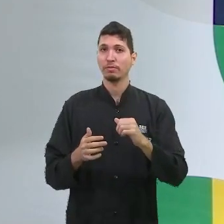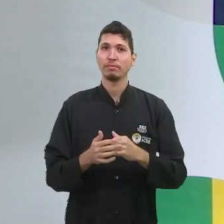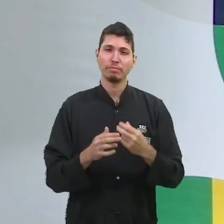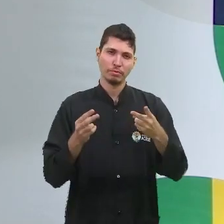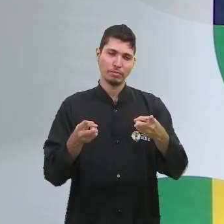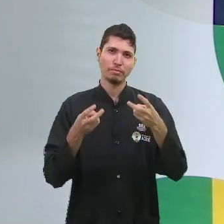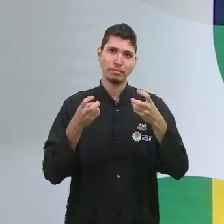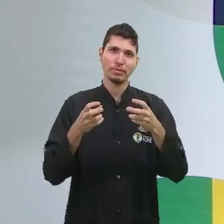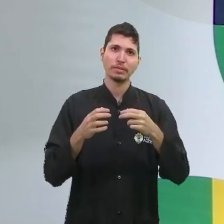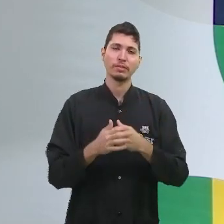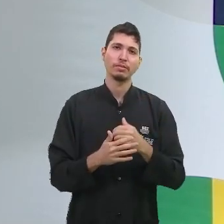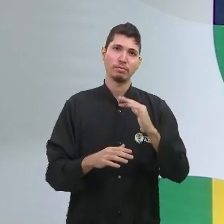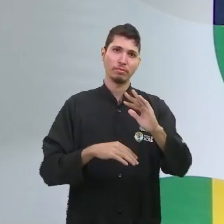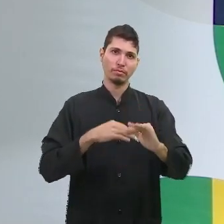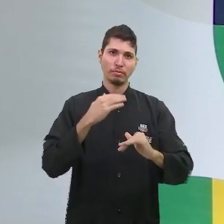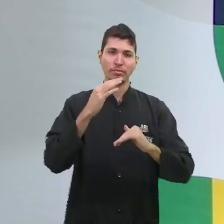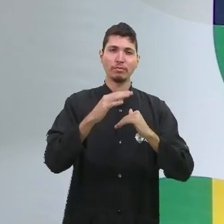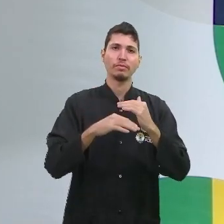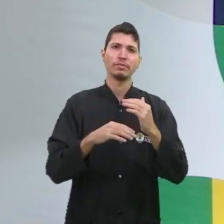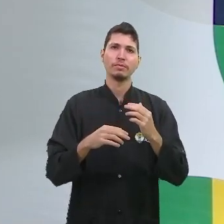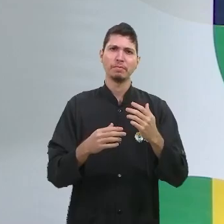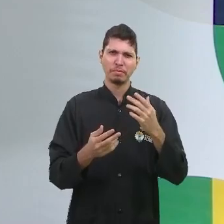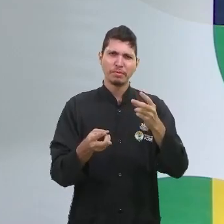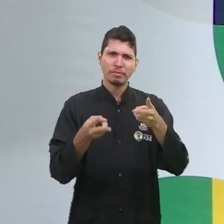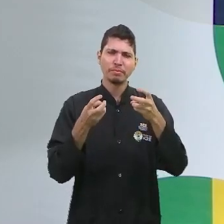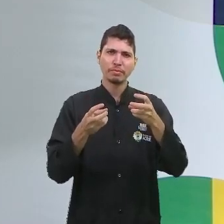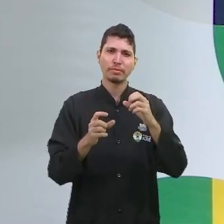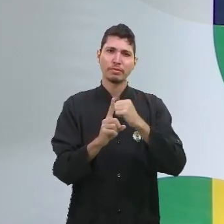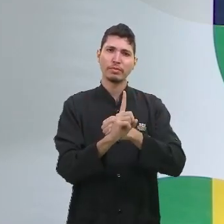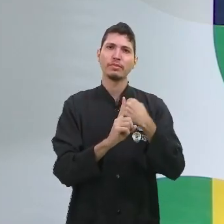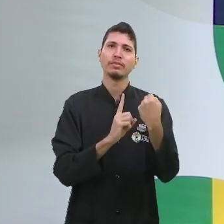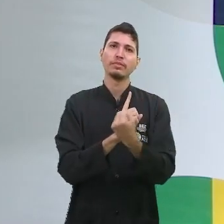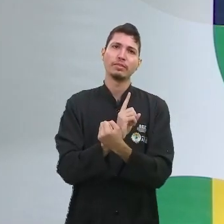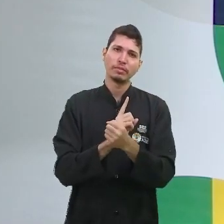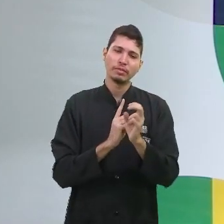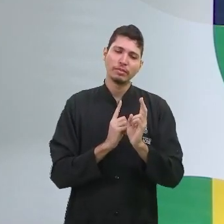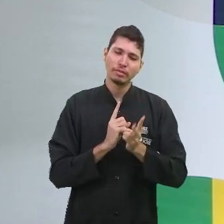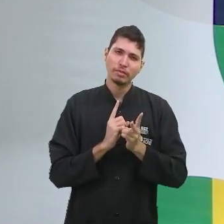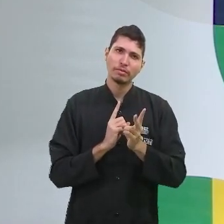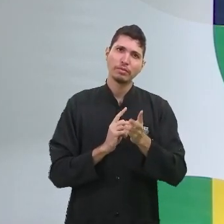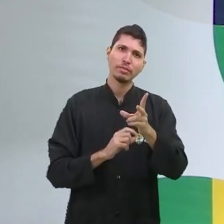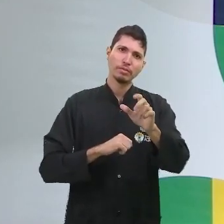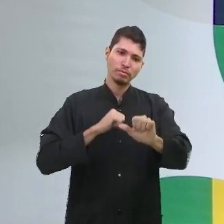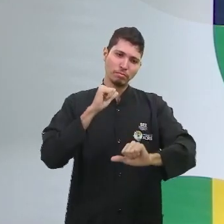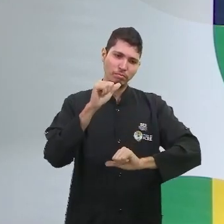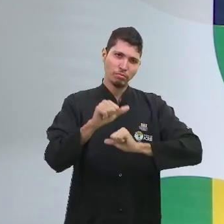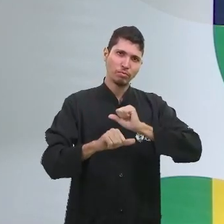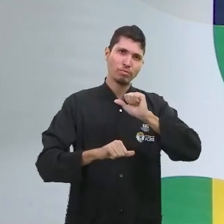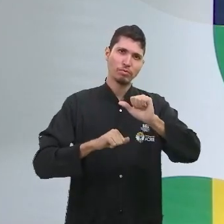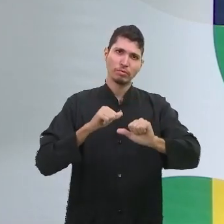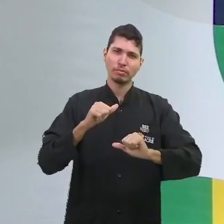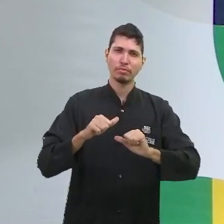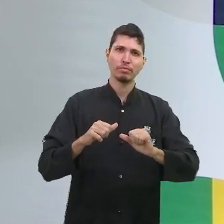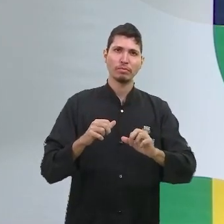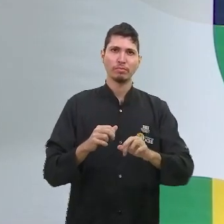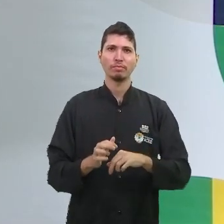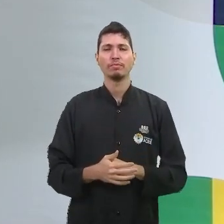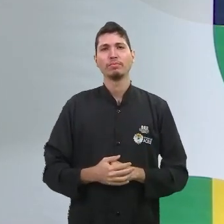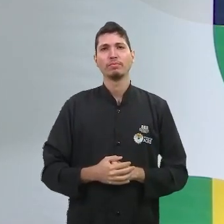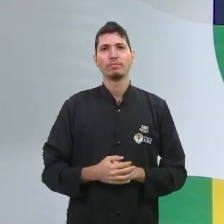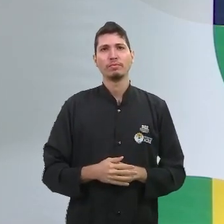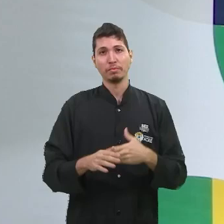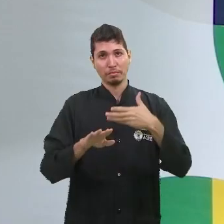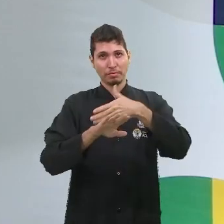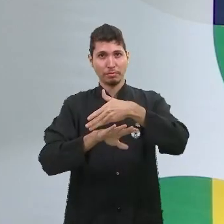quanto que a sociedade, ela se modificou e o quanto que ela se modifica? Eu espero que sim. Acesse o nosso ambiente virtual de